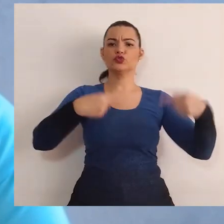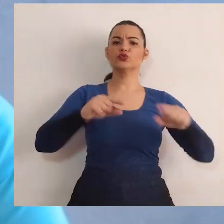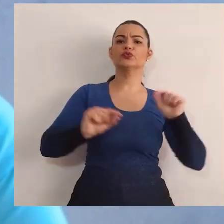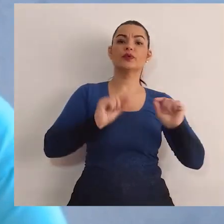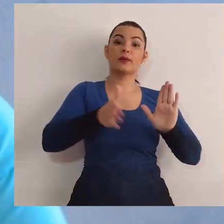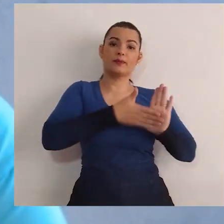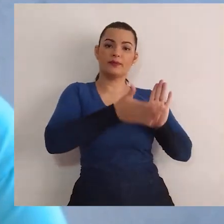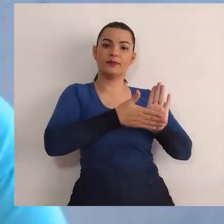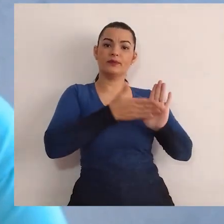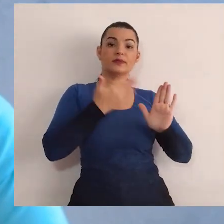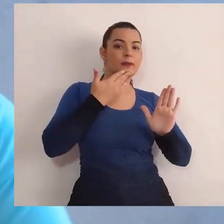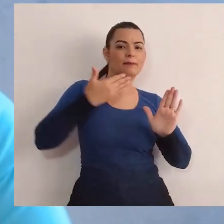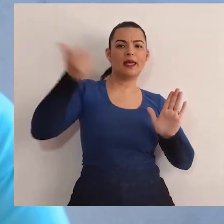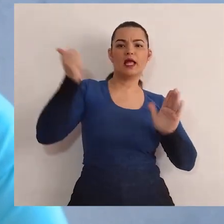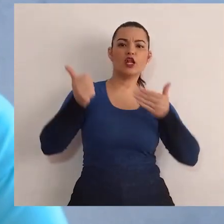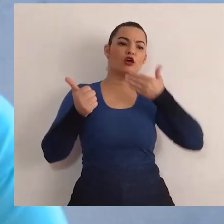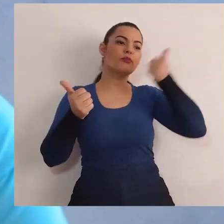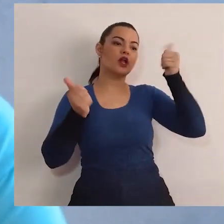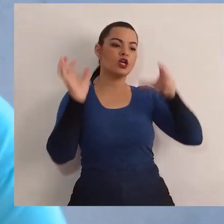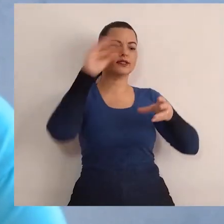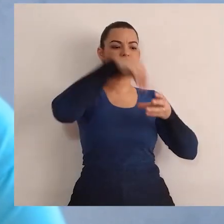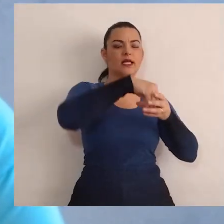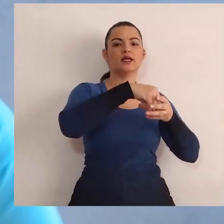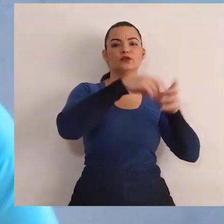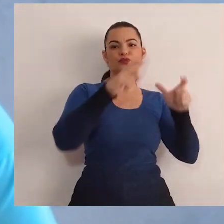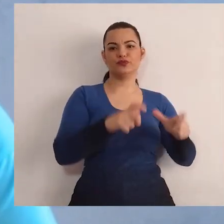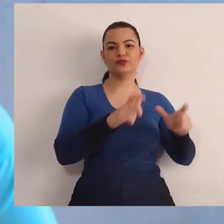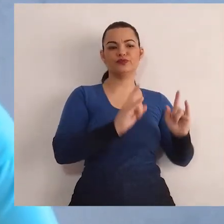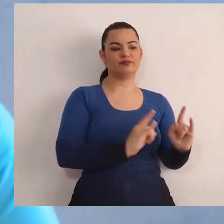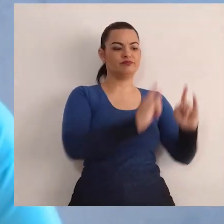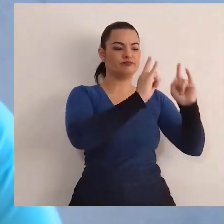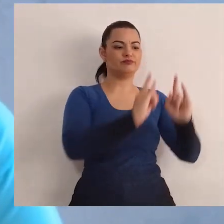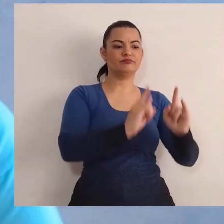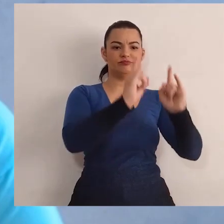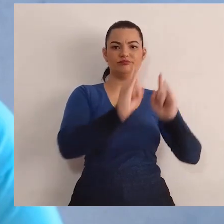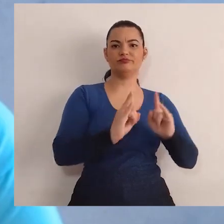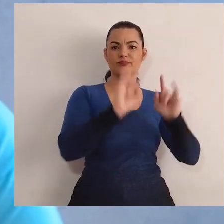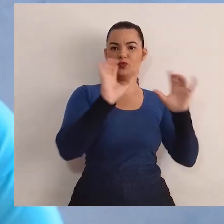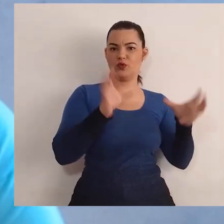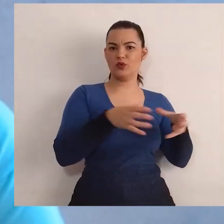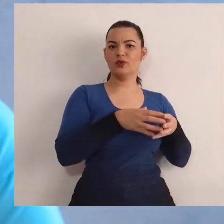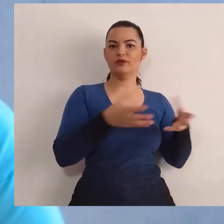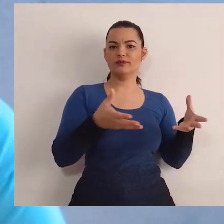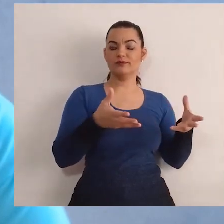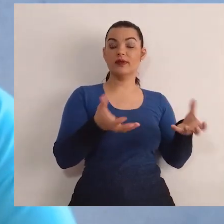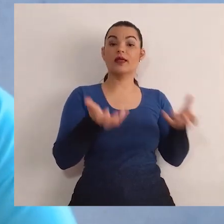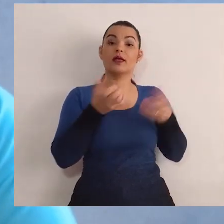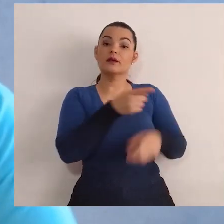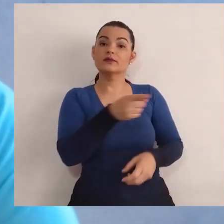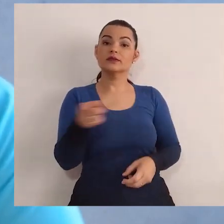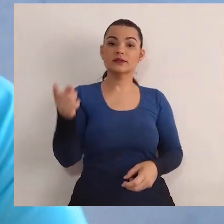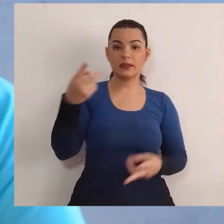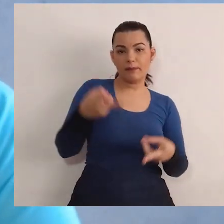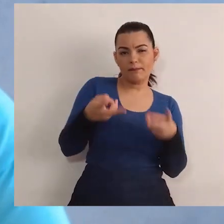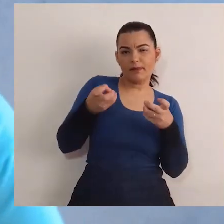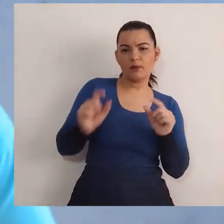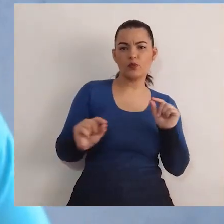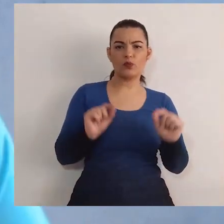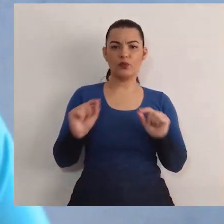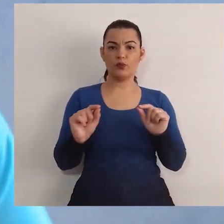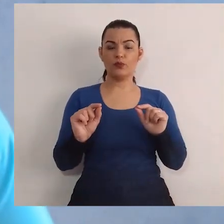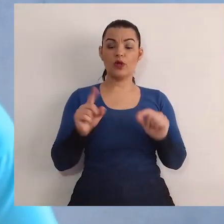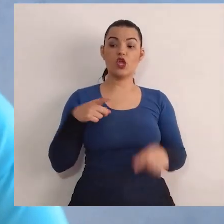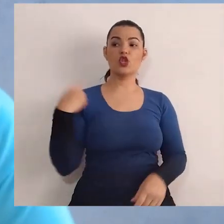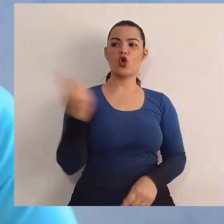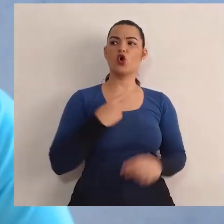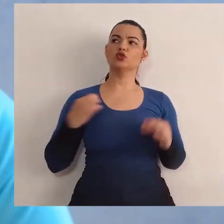condomínio são discutidas ali propostas de melhoria para o condomínio. Então o que a PRO quer que vocês